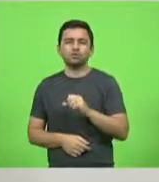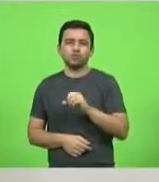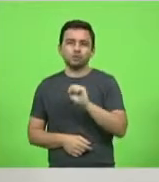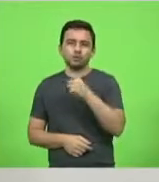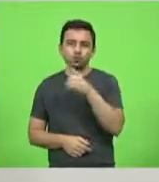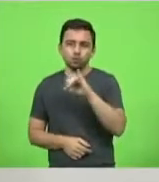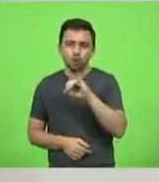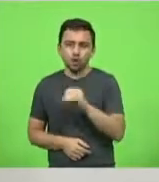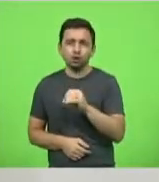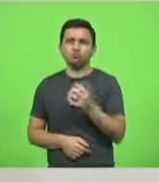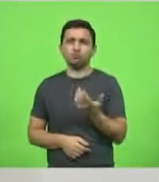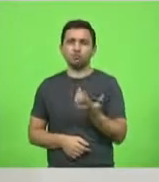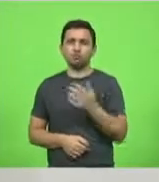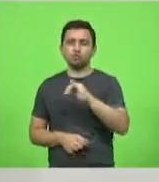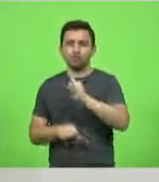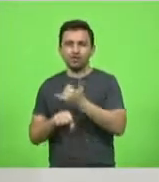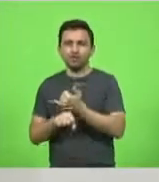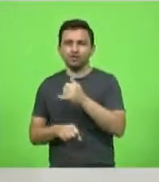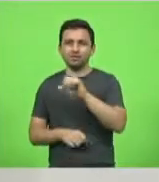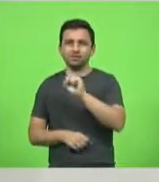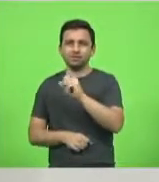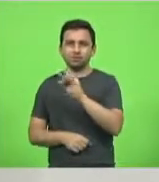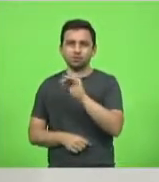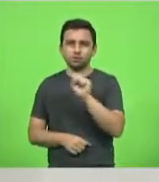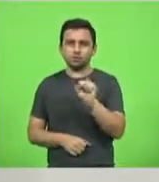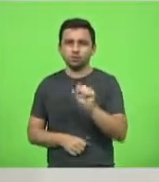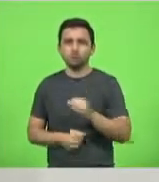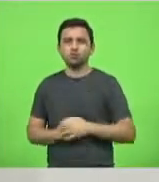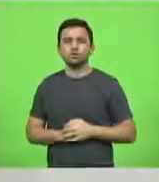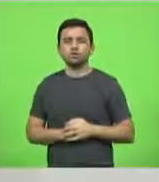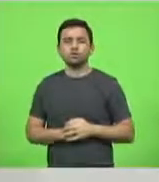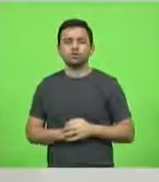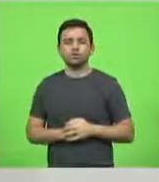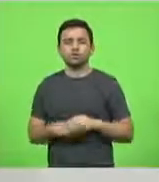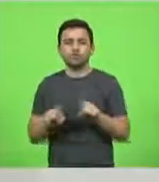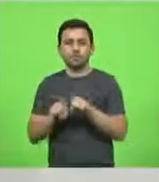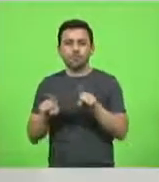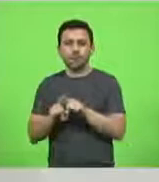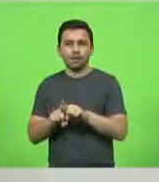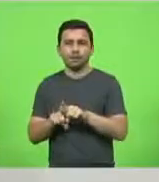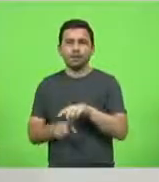Velha, Itapoá, Joinville, São Francisco. E Aracuari.